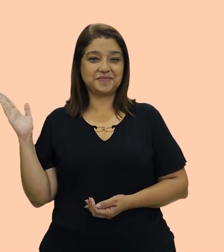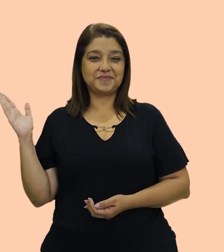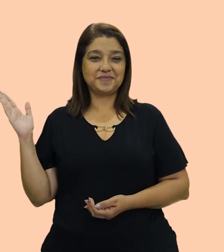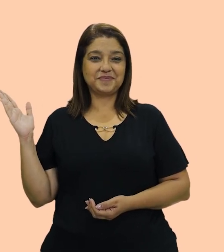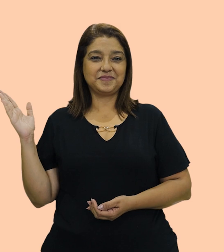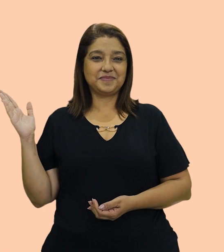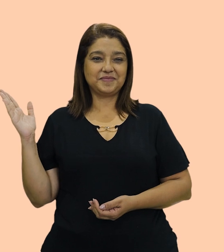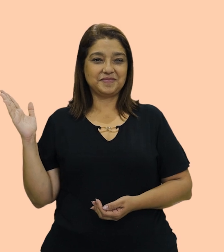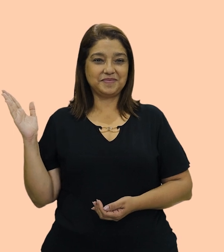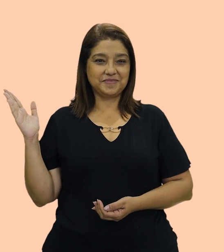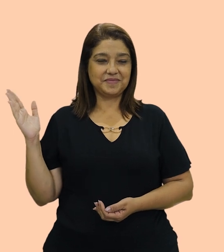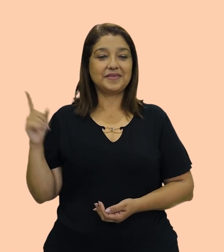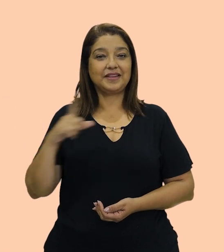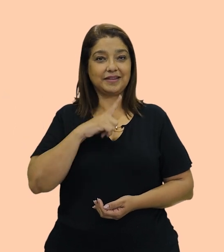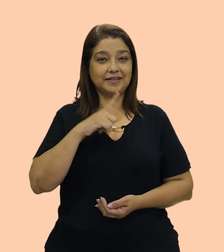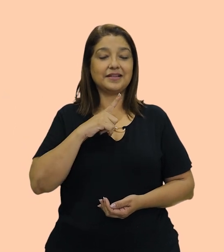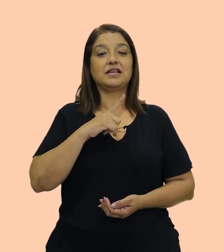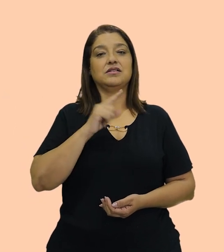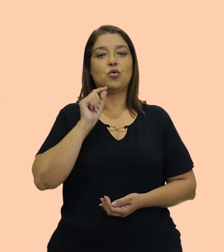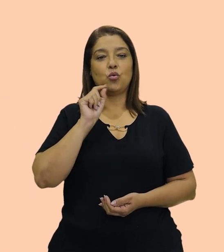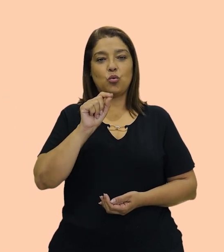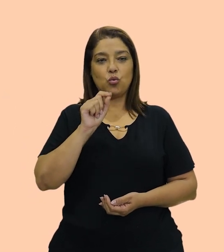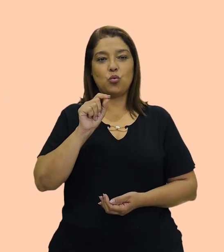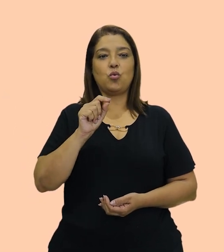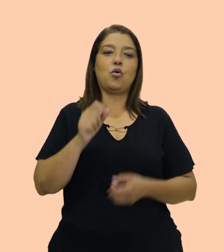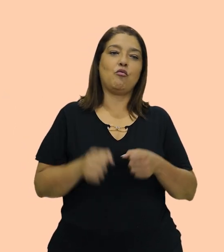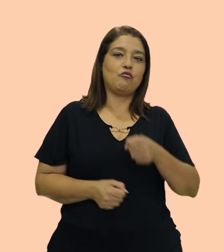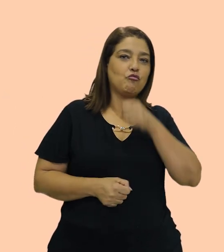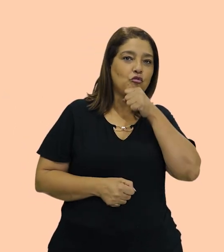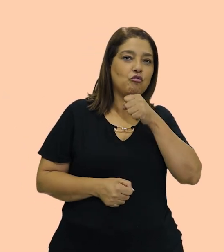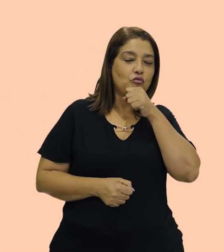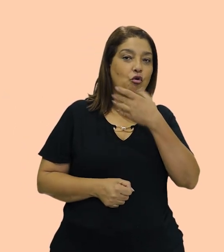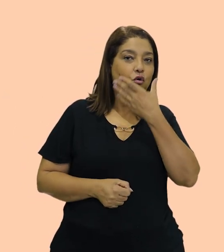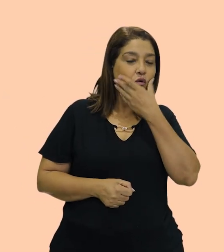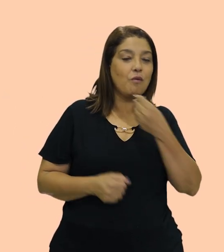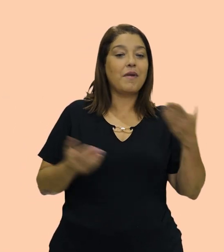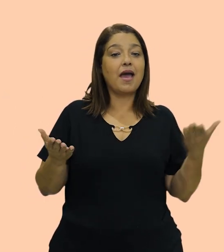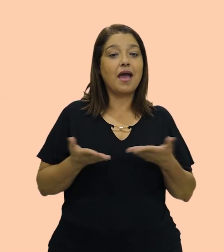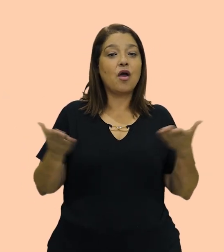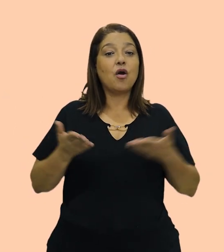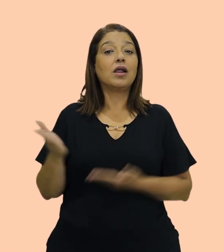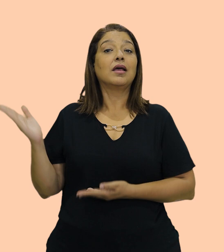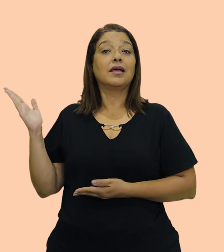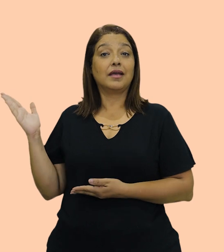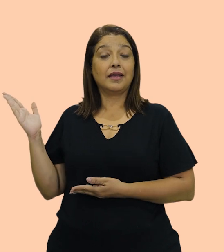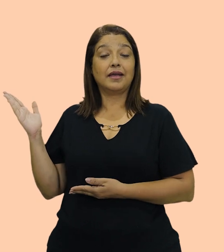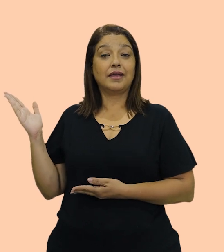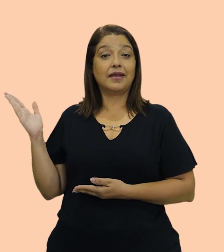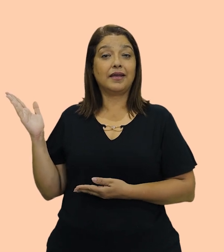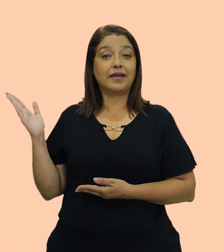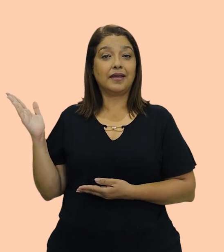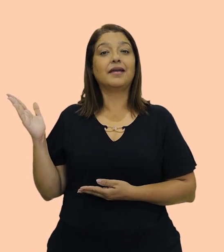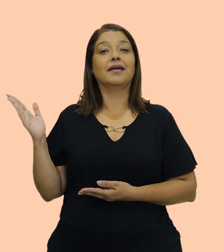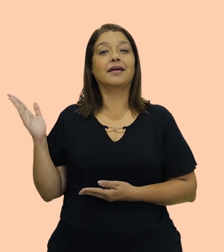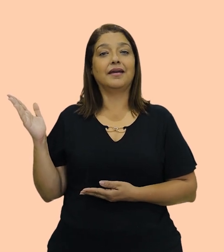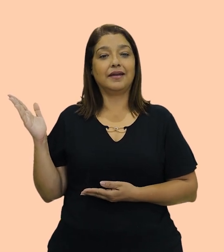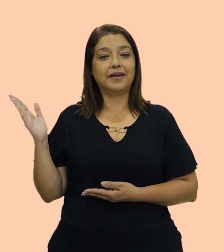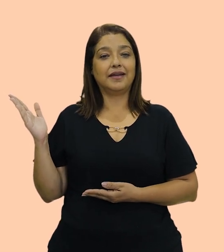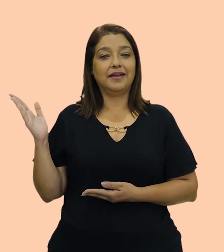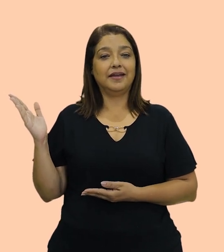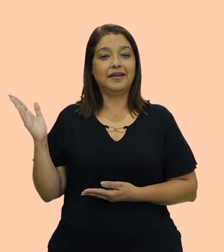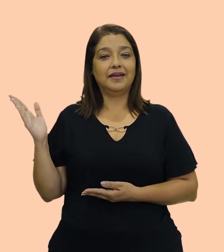Grandson. Nós temos grandfather, que é avô. E aí, nós temos grandson, que é